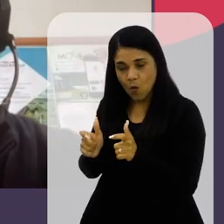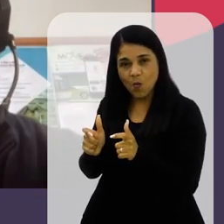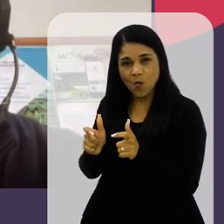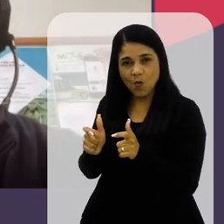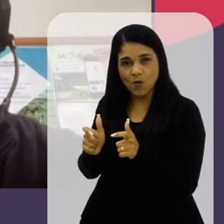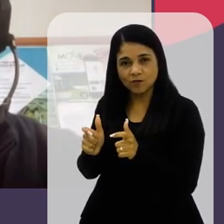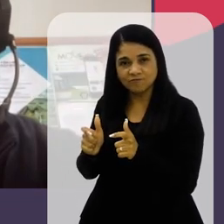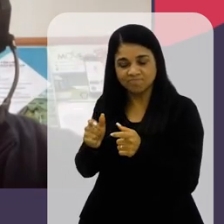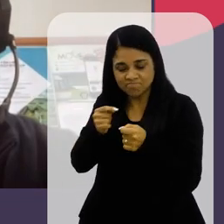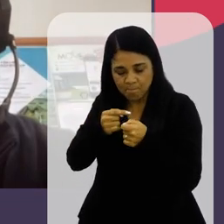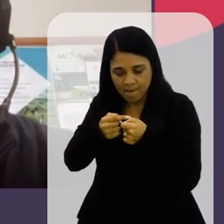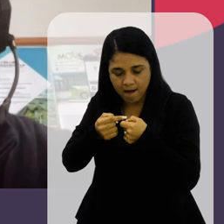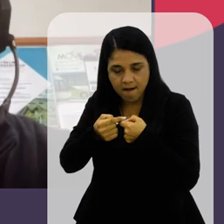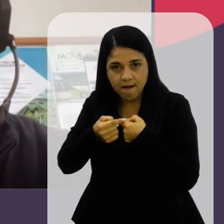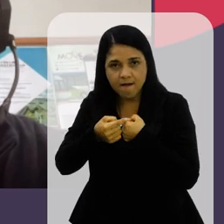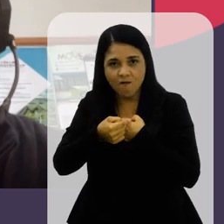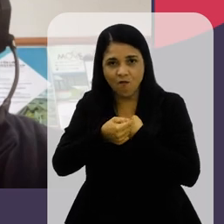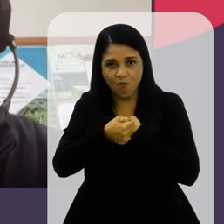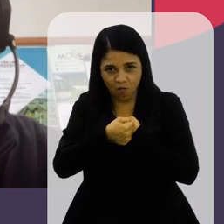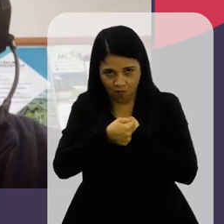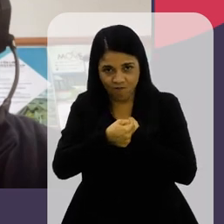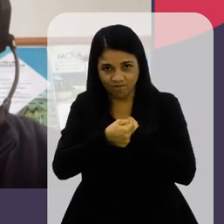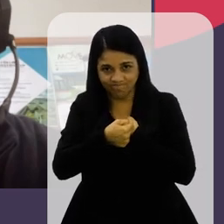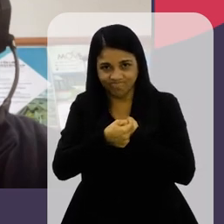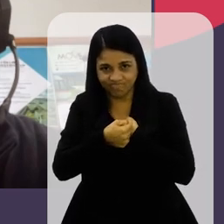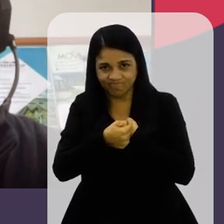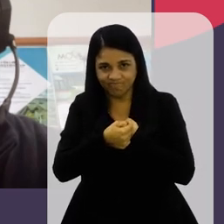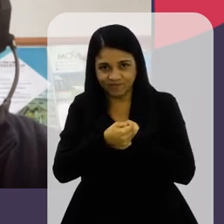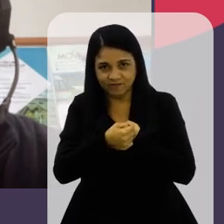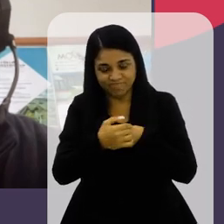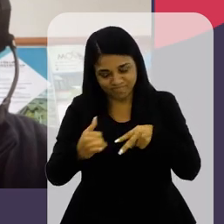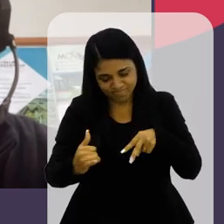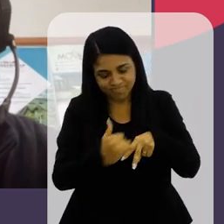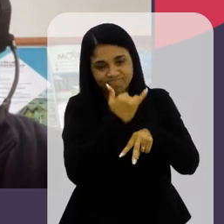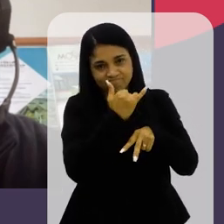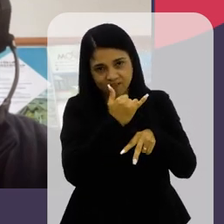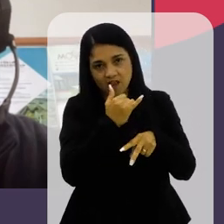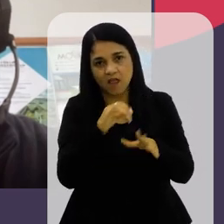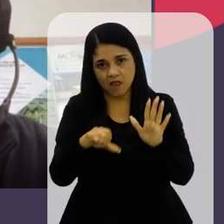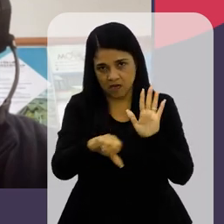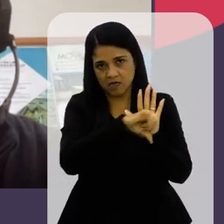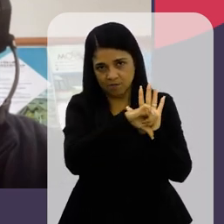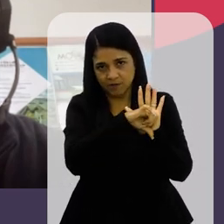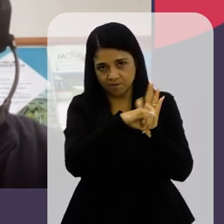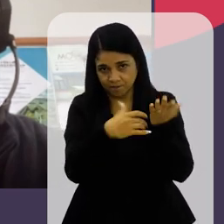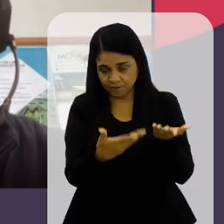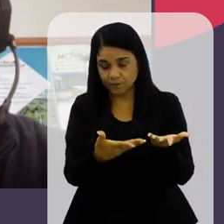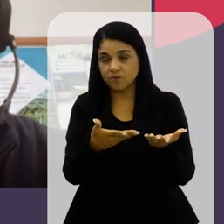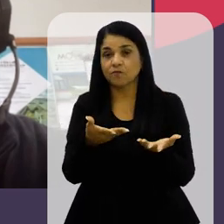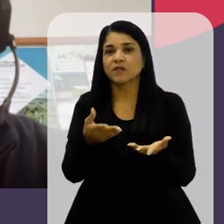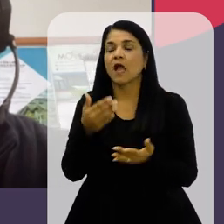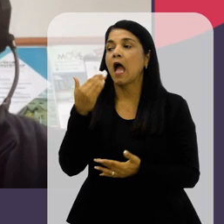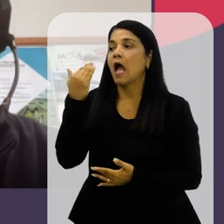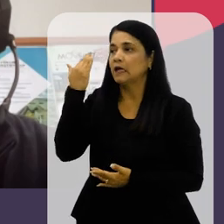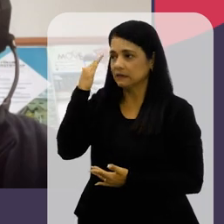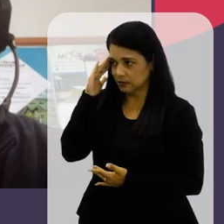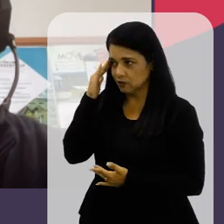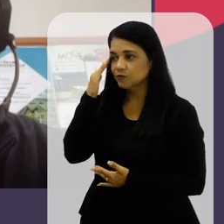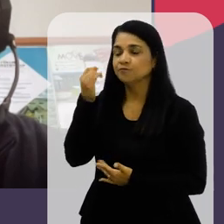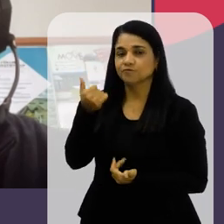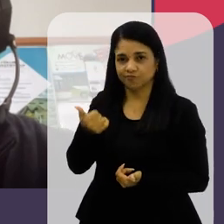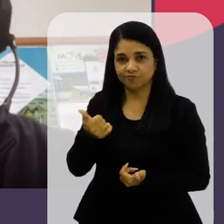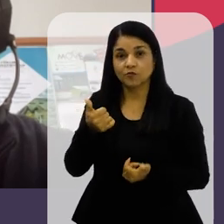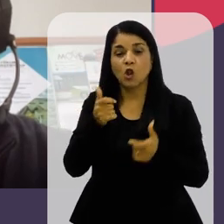localização Dos bairros Onde Seriam Teriam Essas Vítimas Entendi E